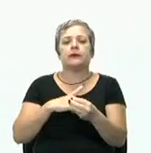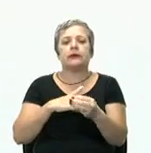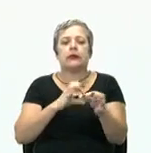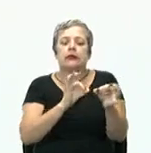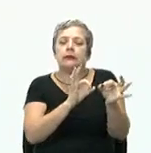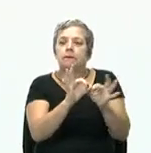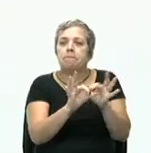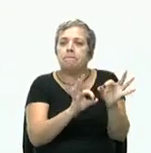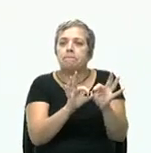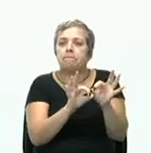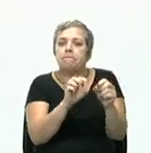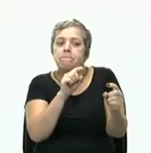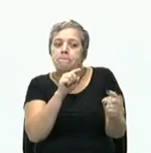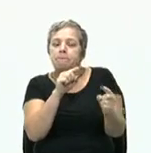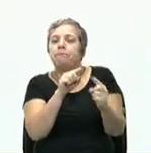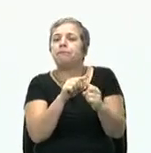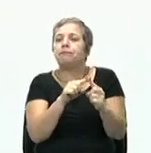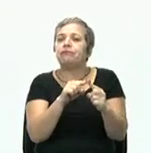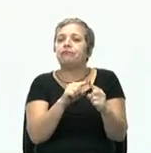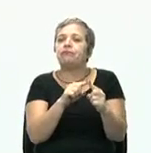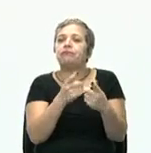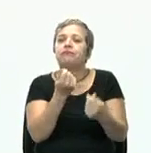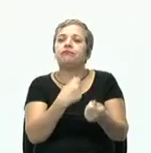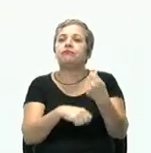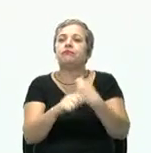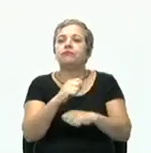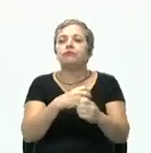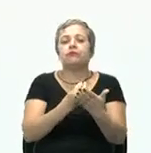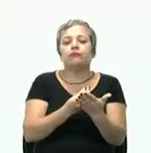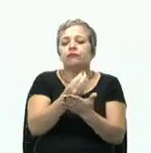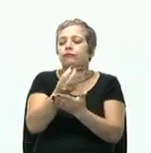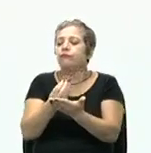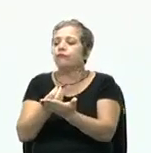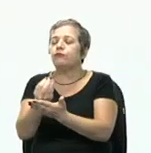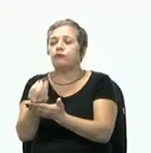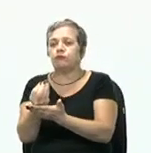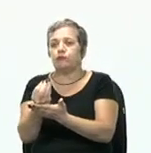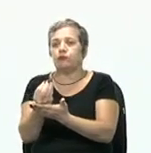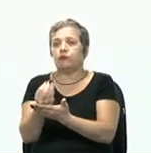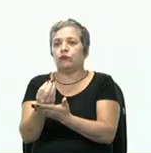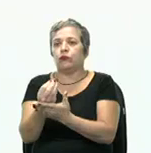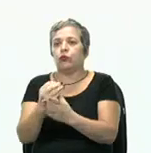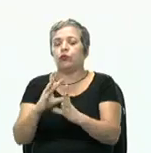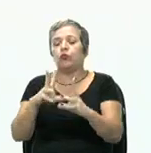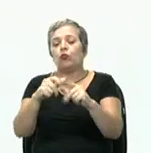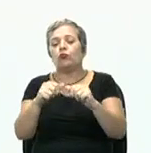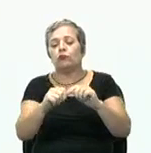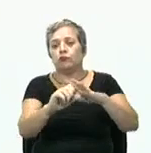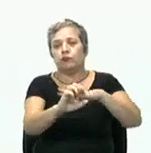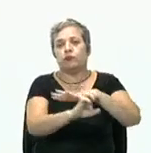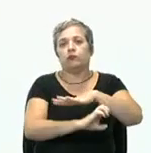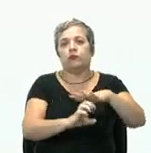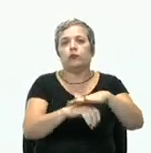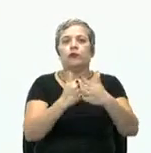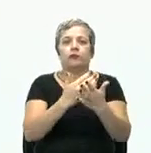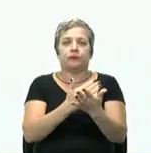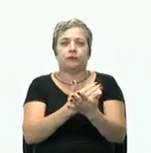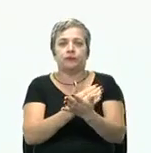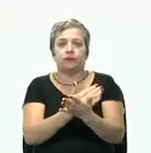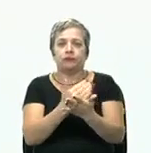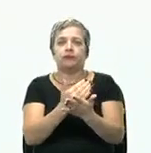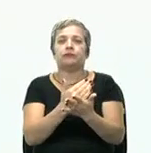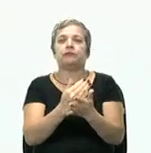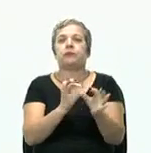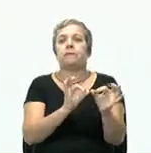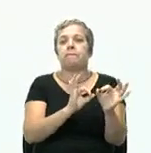É a função administrativa que se distribui entre todos os níveis organizacionais. Então eu começo lá, no